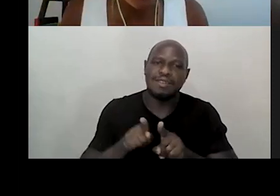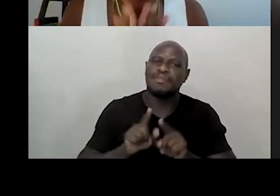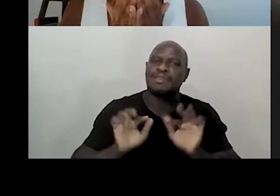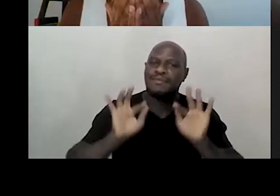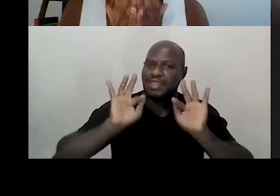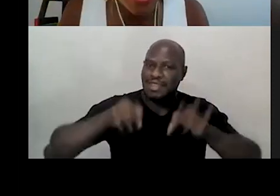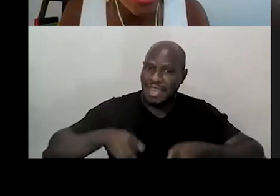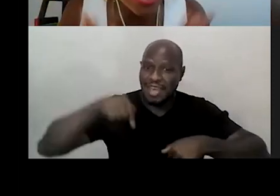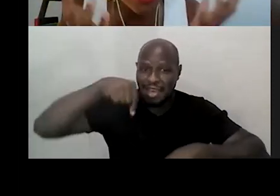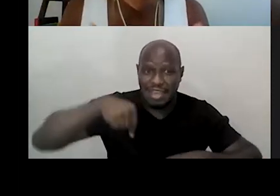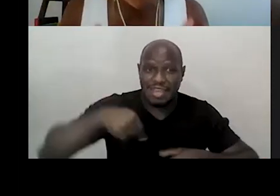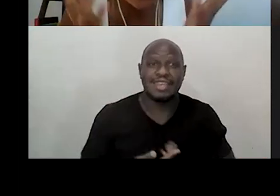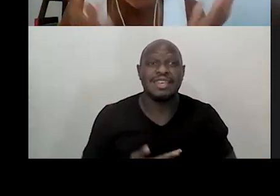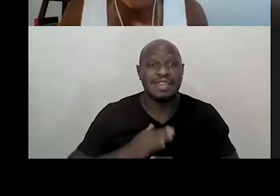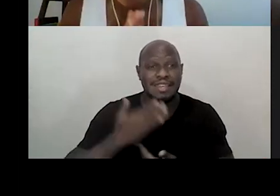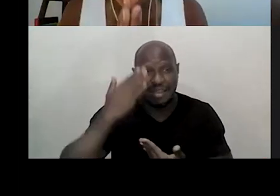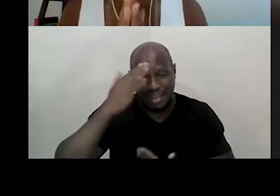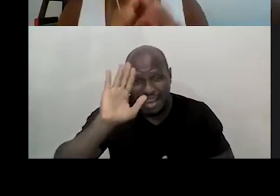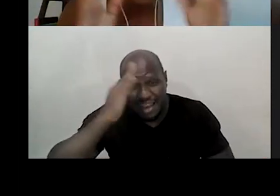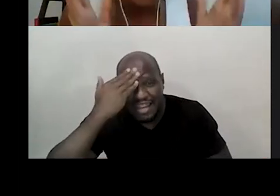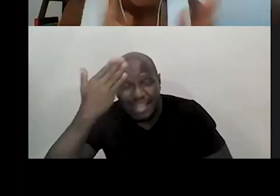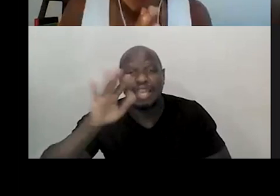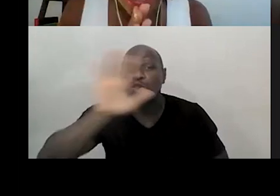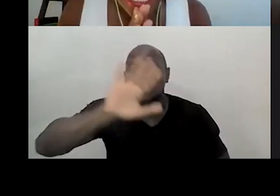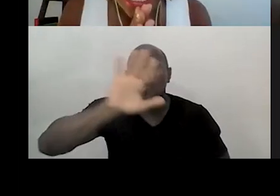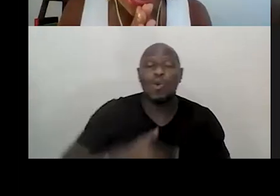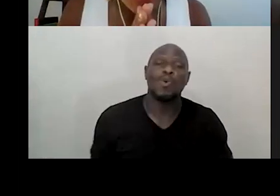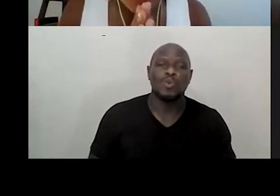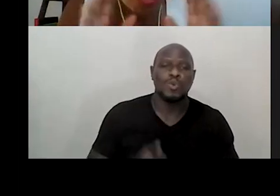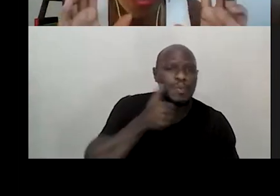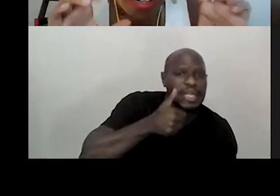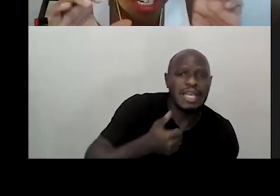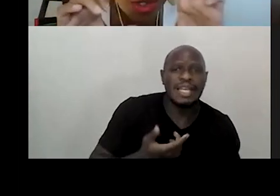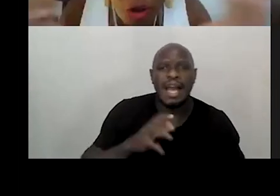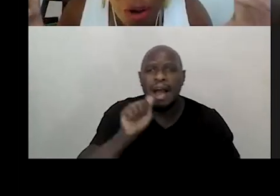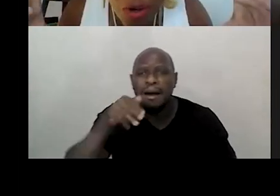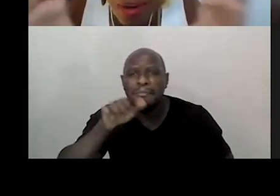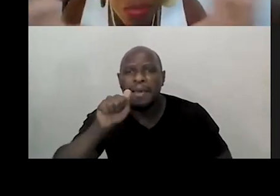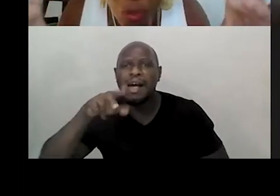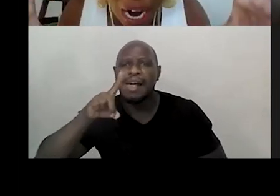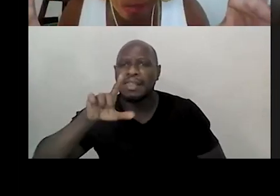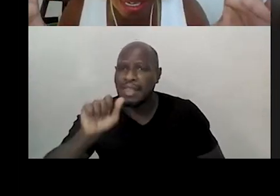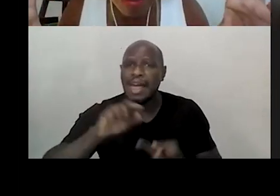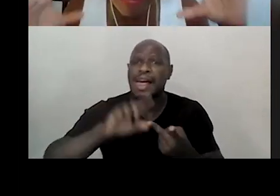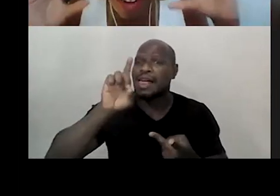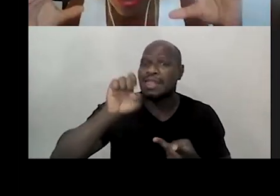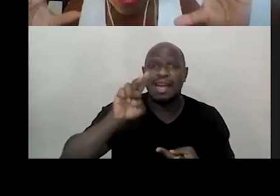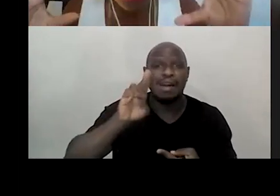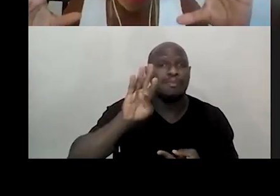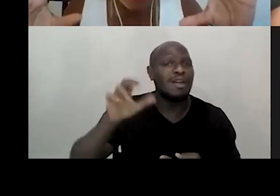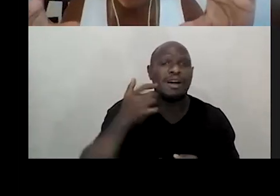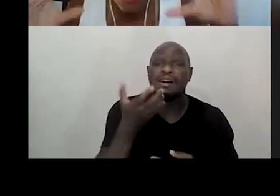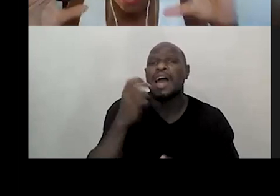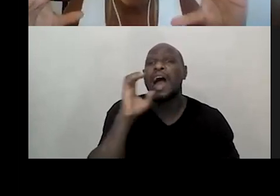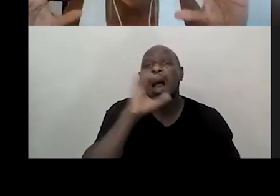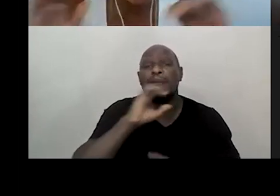agradecer a todo mundo, meninas, Amanda, Débora. Eu quero ler só uma coisinha muito rápida, uma frase do